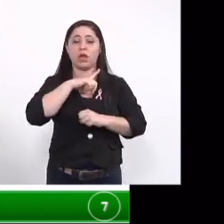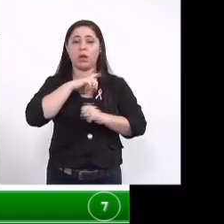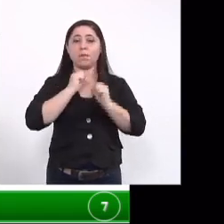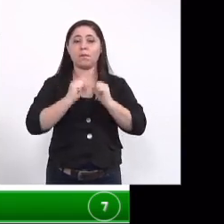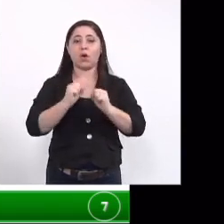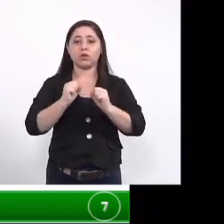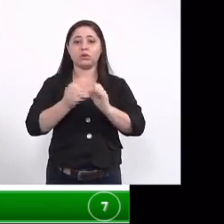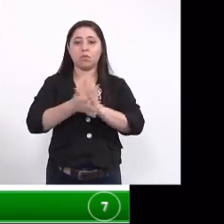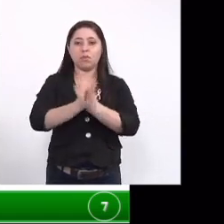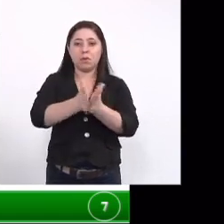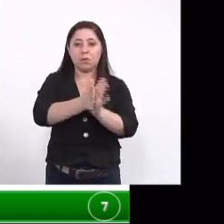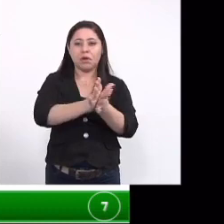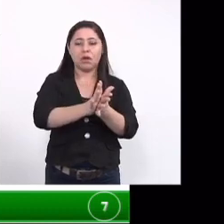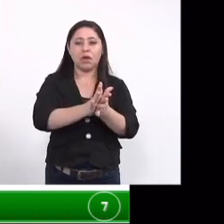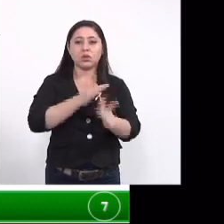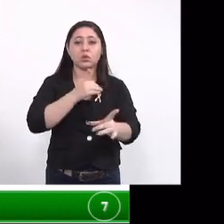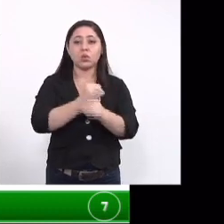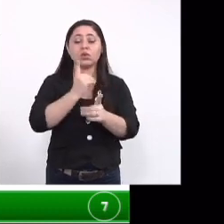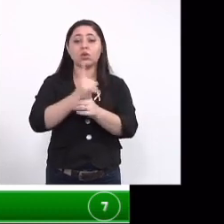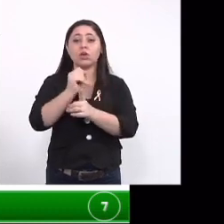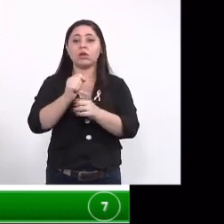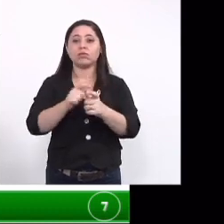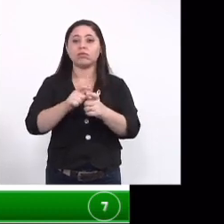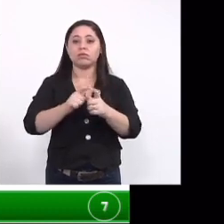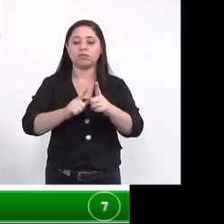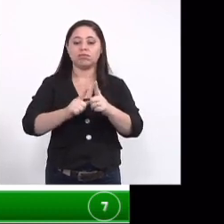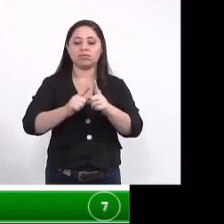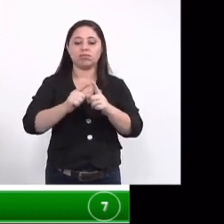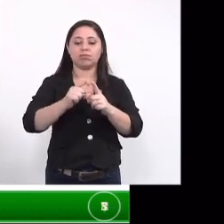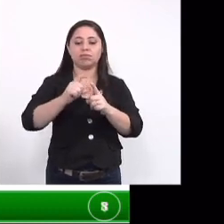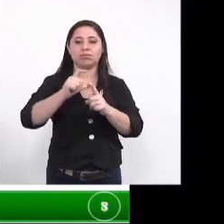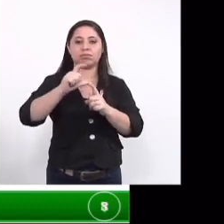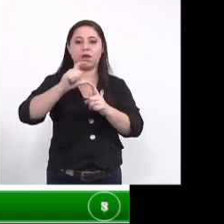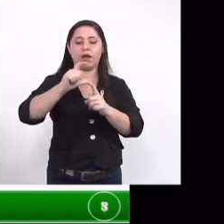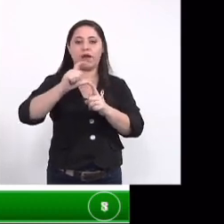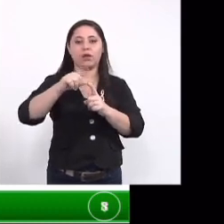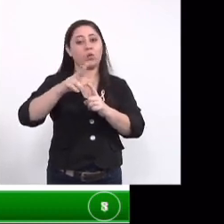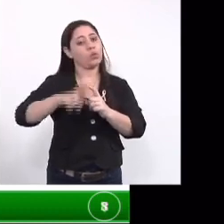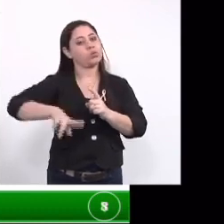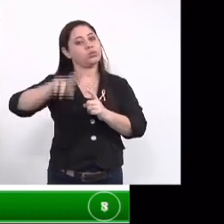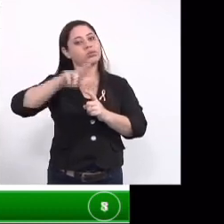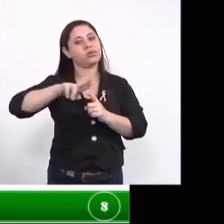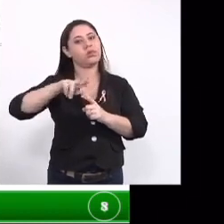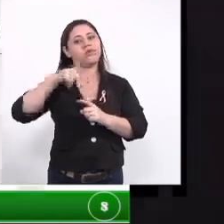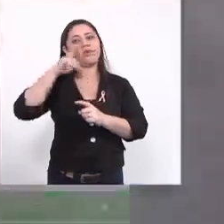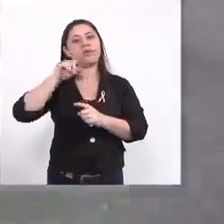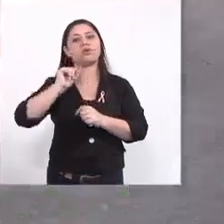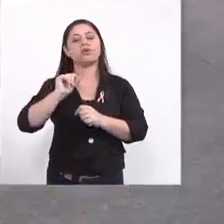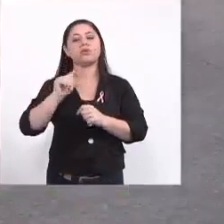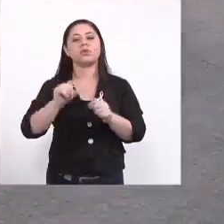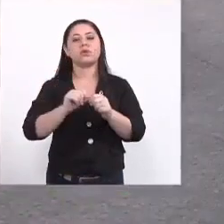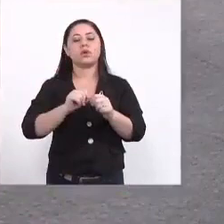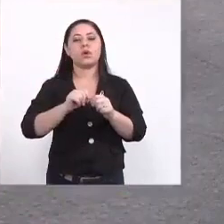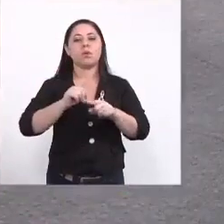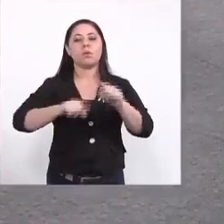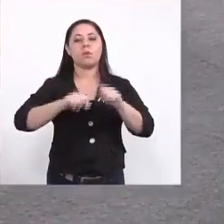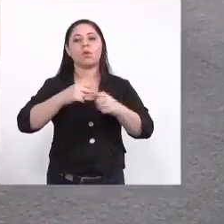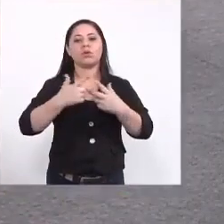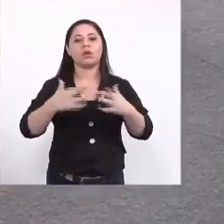porém a gente detectou uma concentração um pouco alta para a utilização verificamos que o produto também